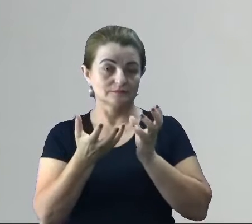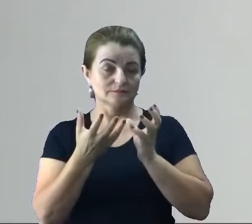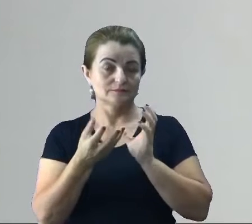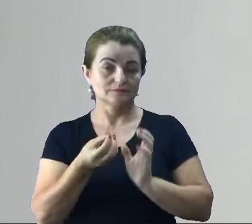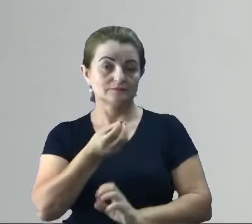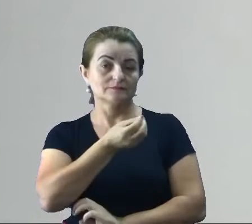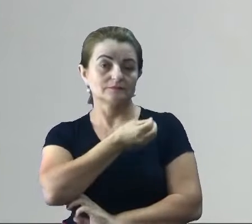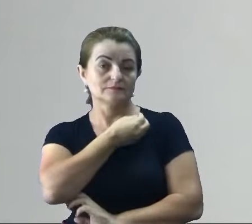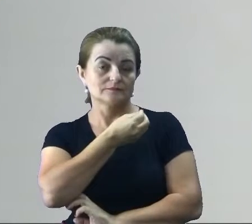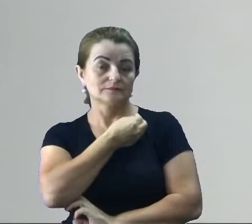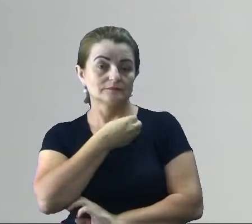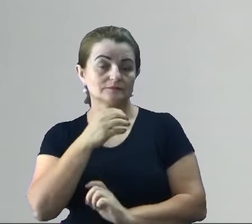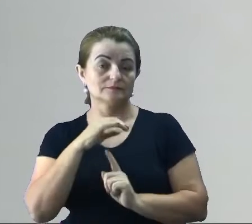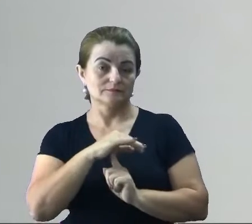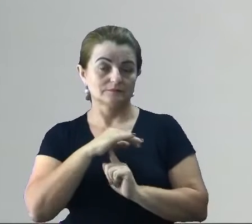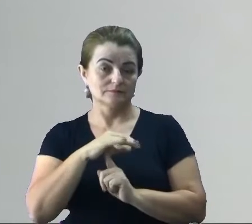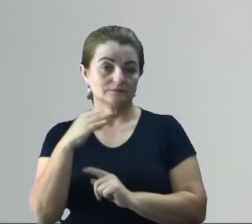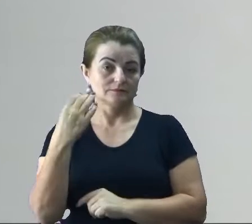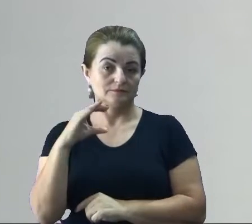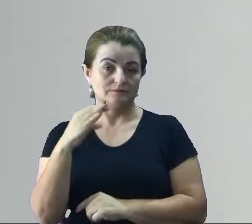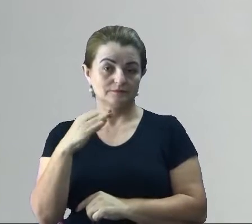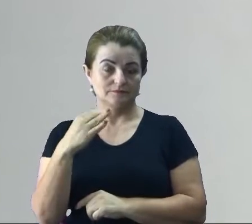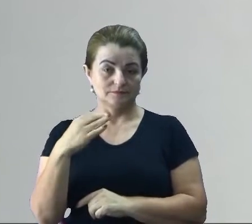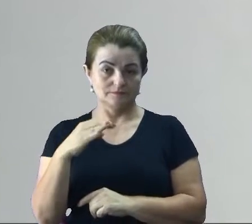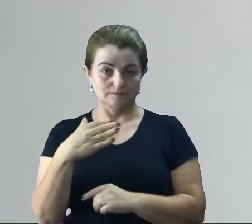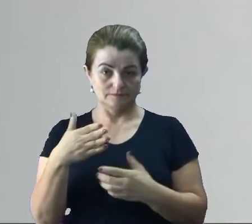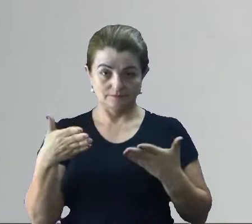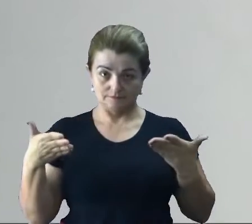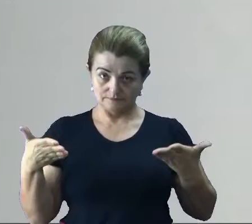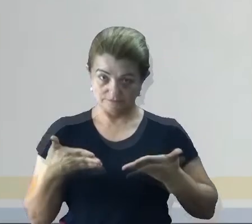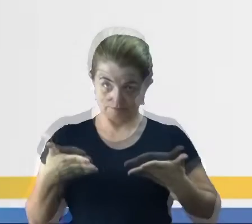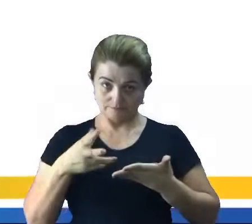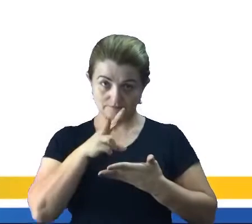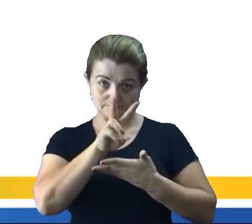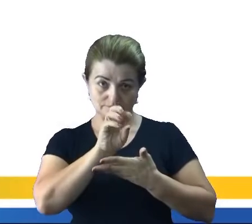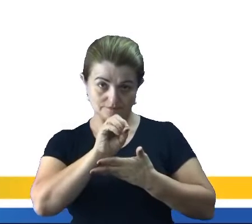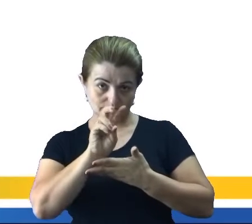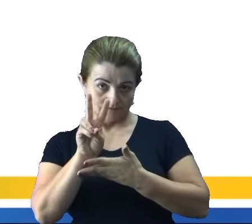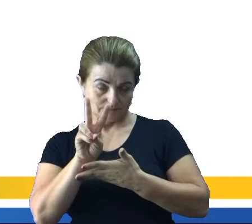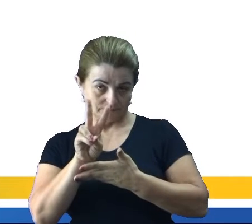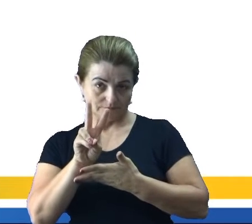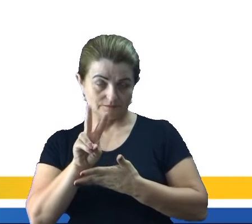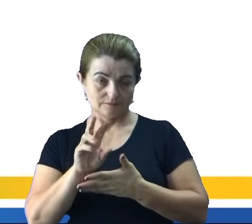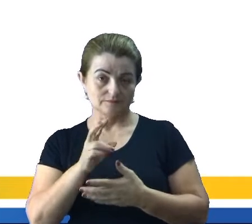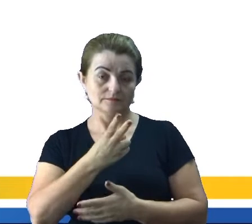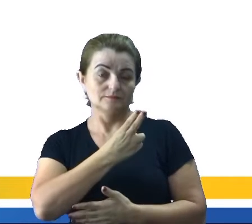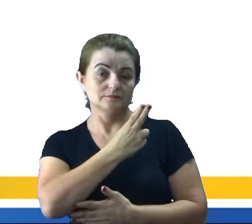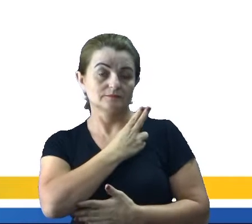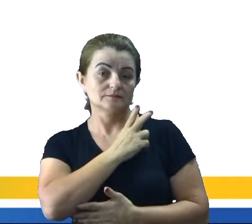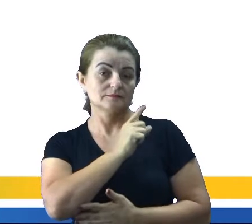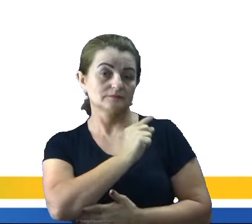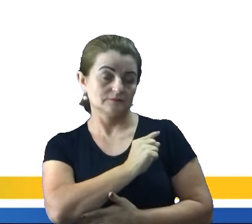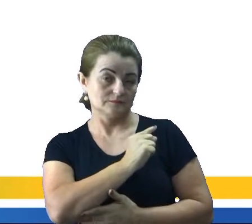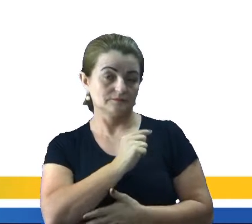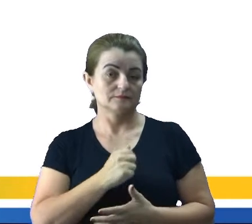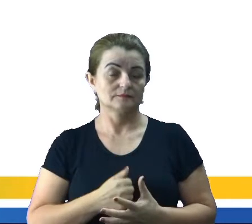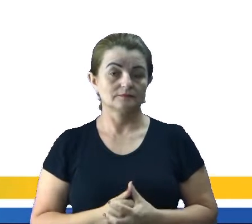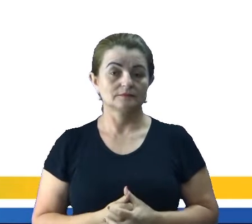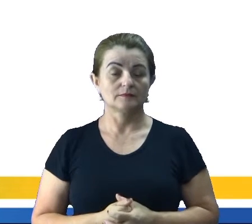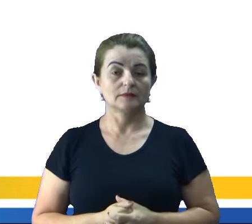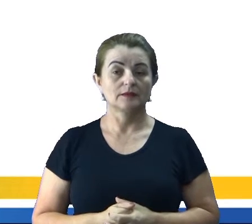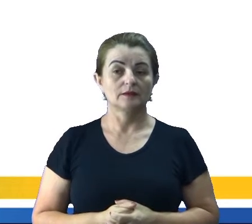participar da feira de ciências aí, desse ano do Viver Ciência, ok? Na UFAC esse ano vai